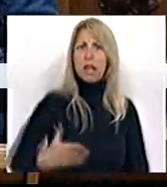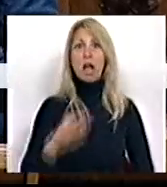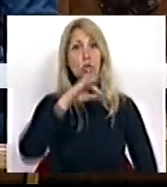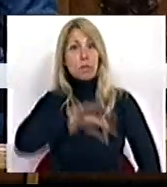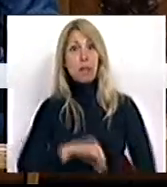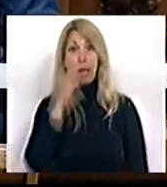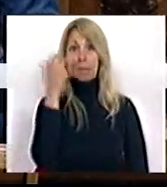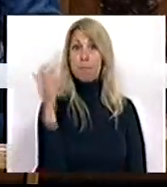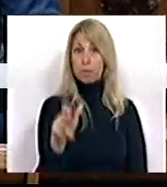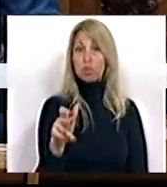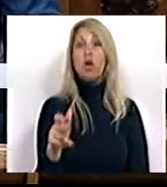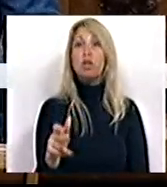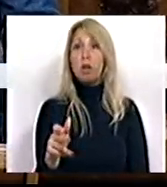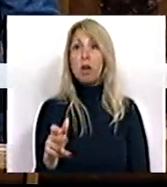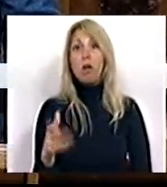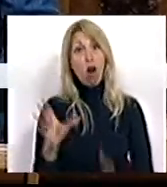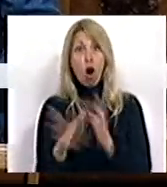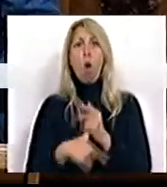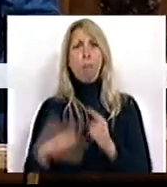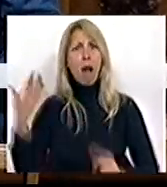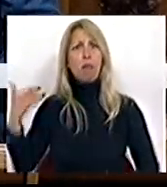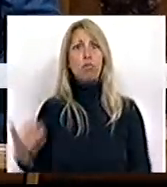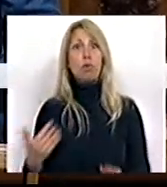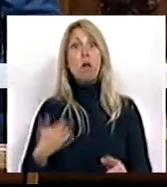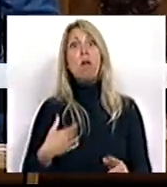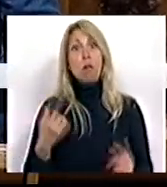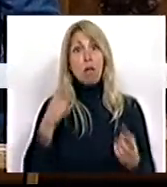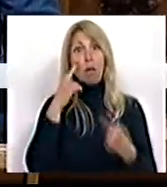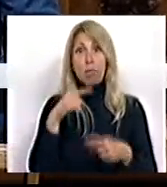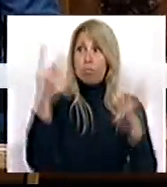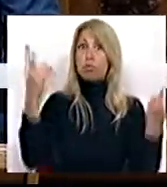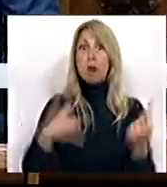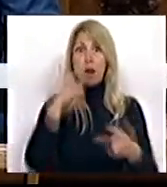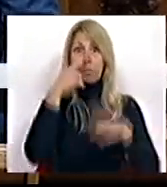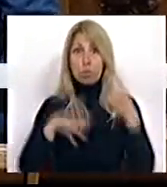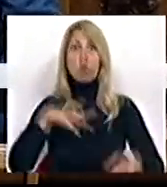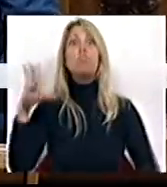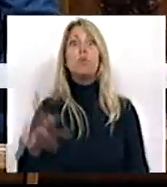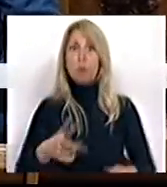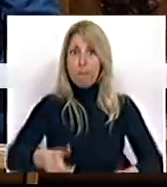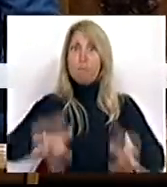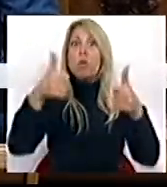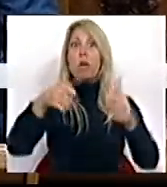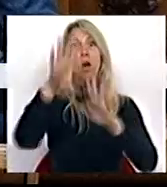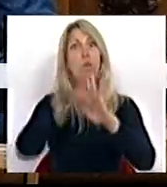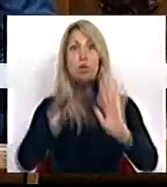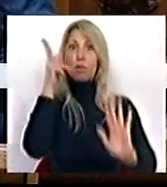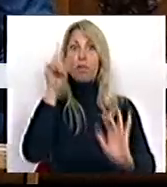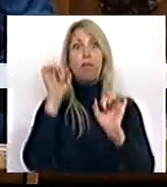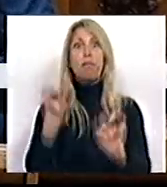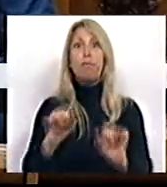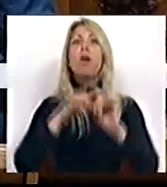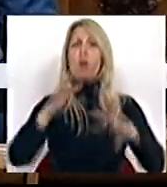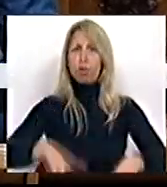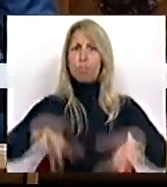salários e pensões roubados e de apontar aos portugueses uma perspectiva de melhoria das suas condições de vida, de progresso e